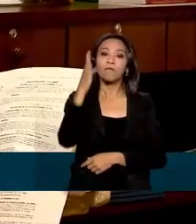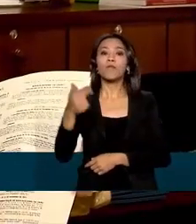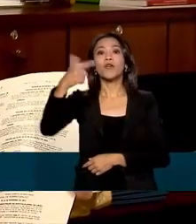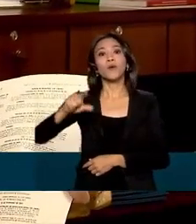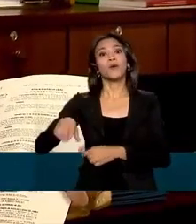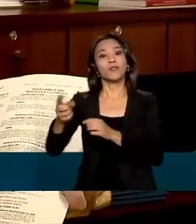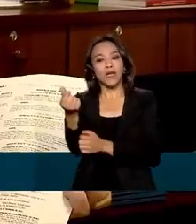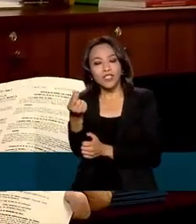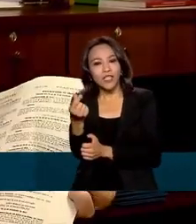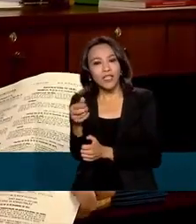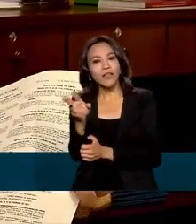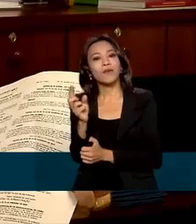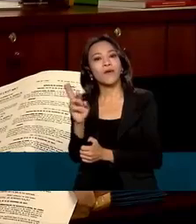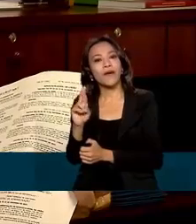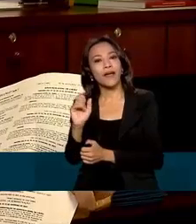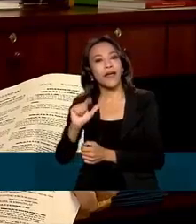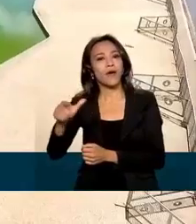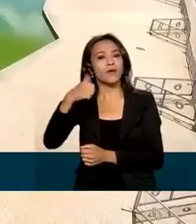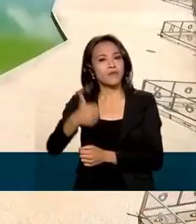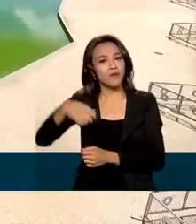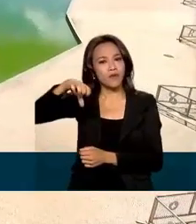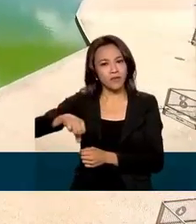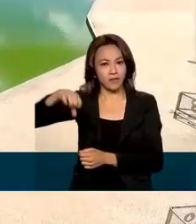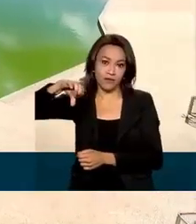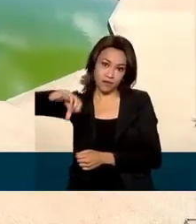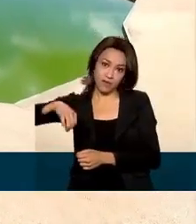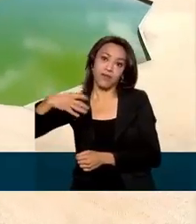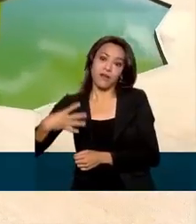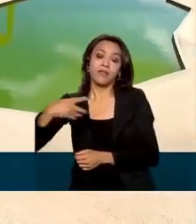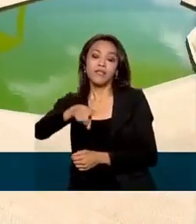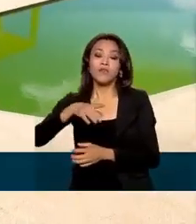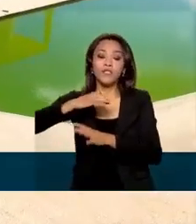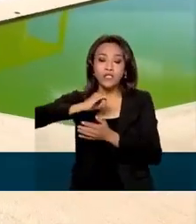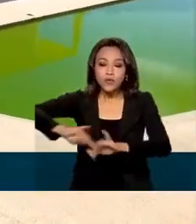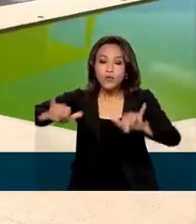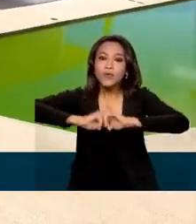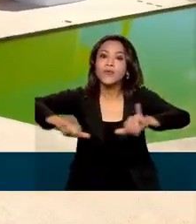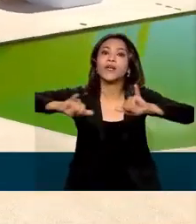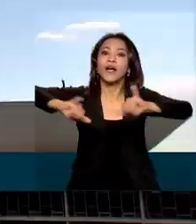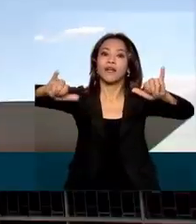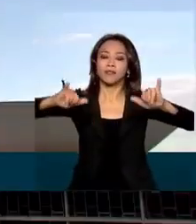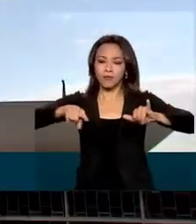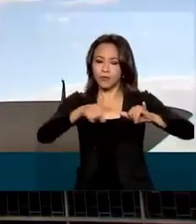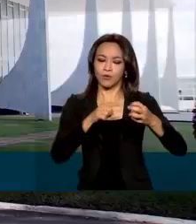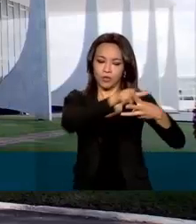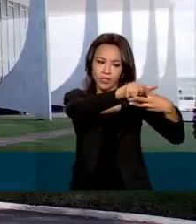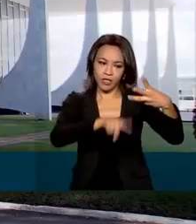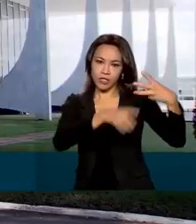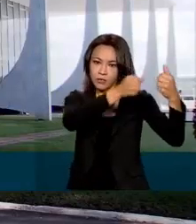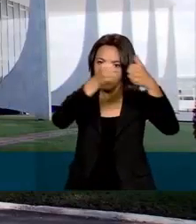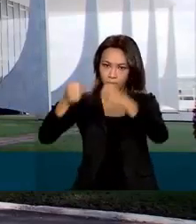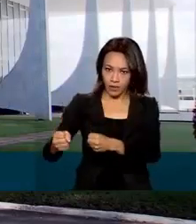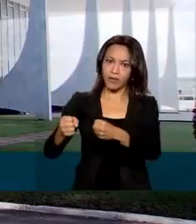Plano Real Em 1994 O Diário Oficial divulga atos dos poderes executivo, legislativo e